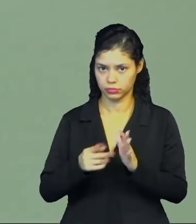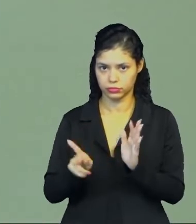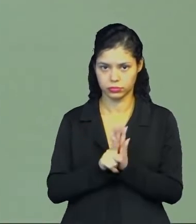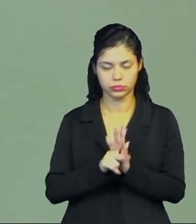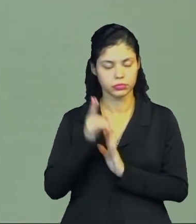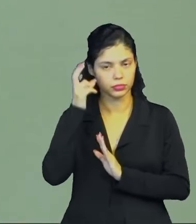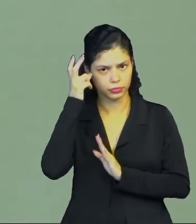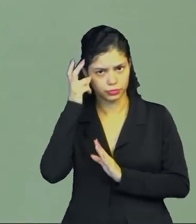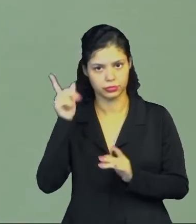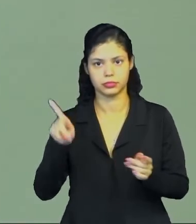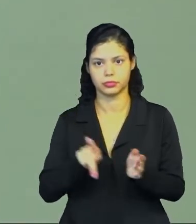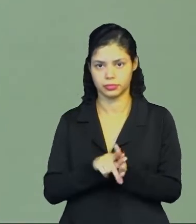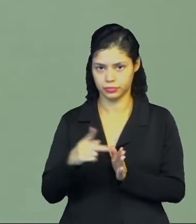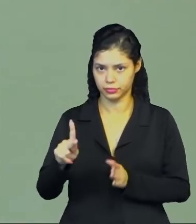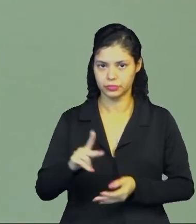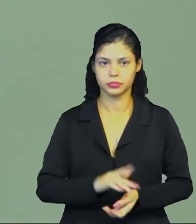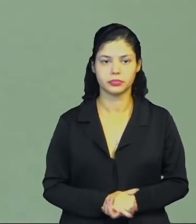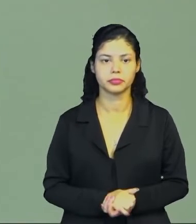Digamos assim.